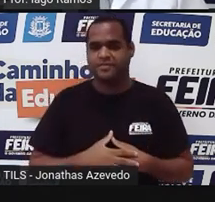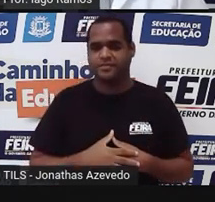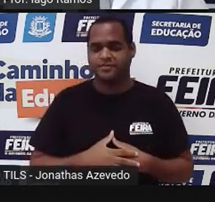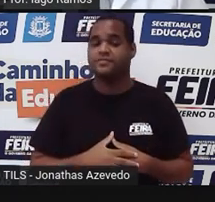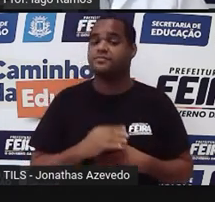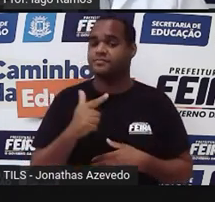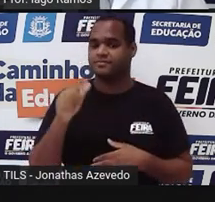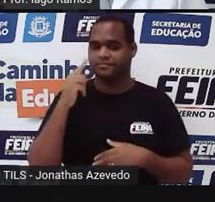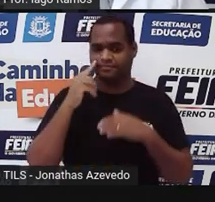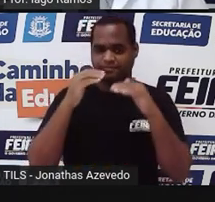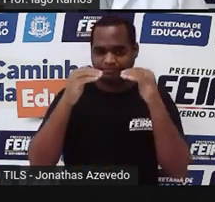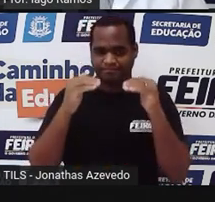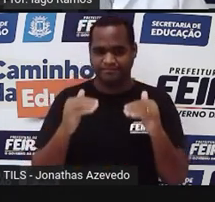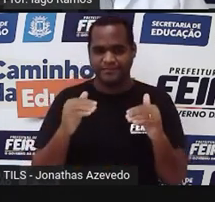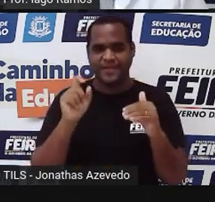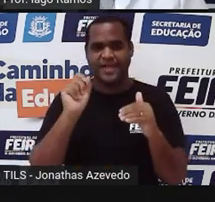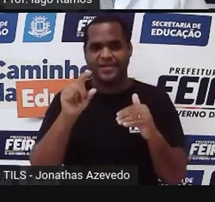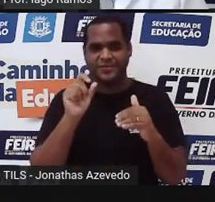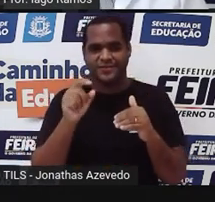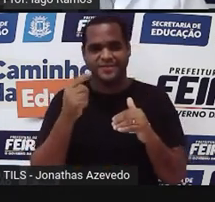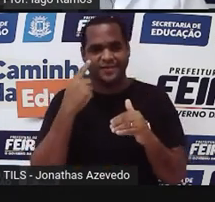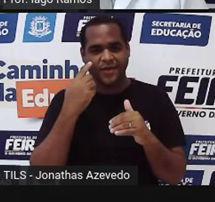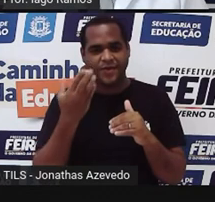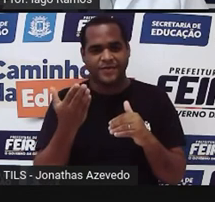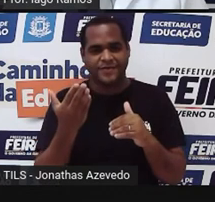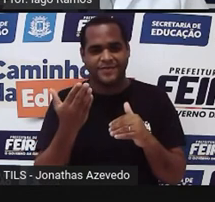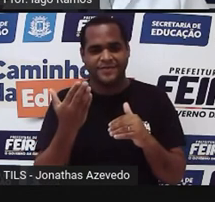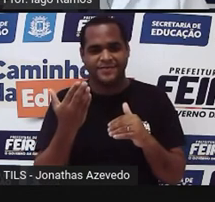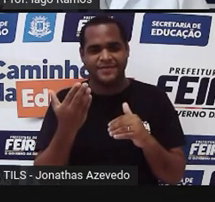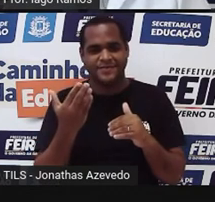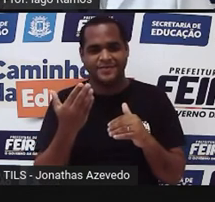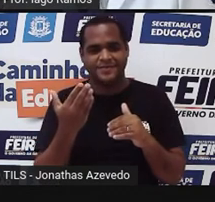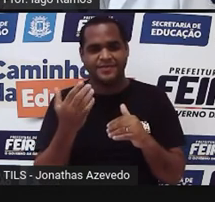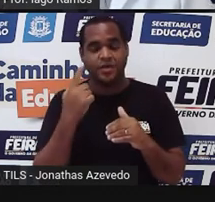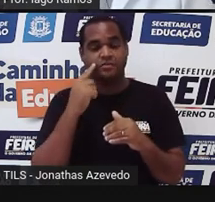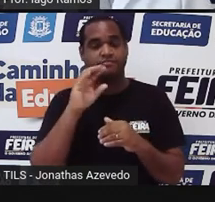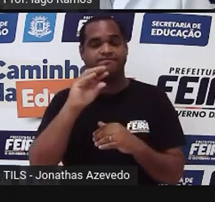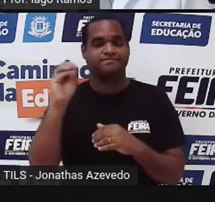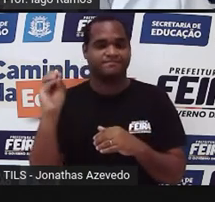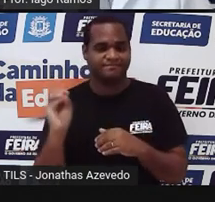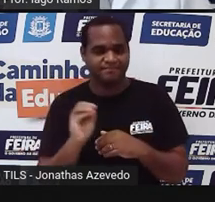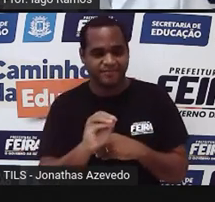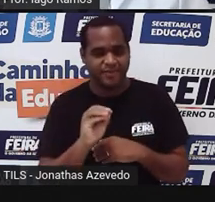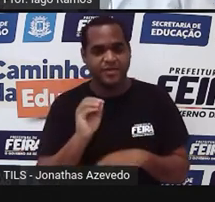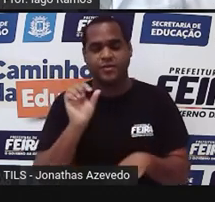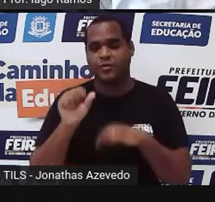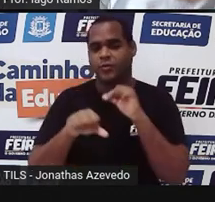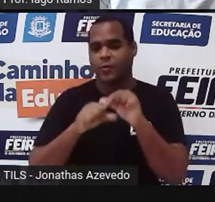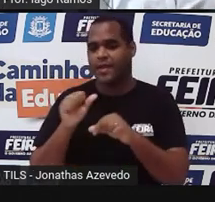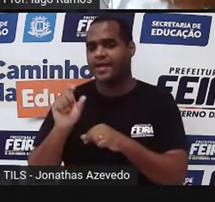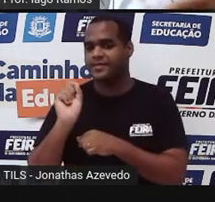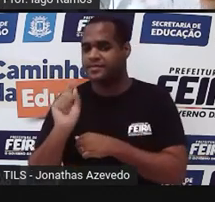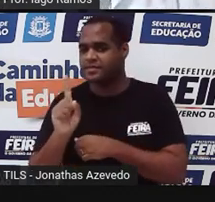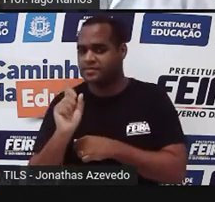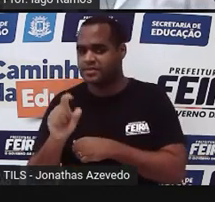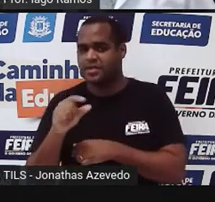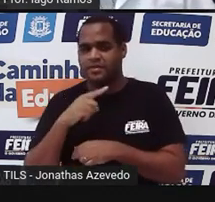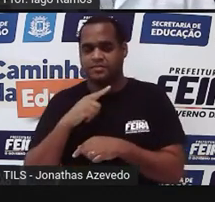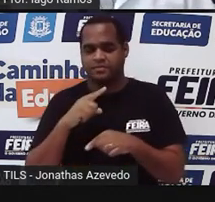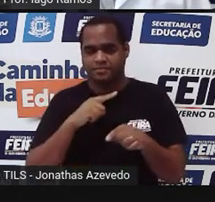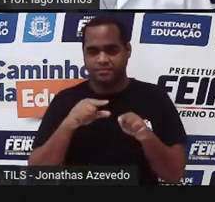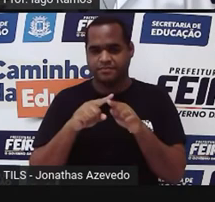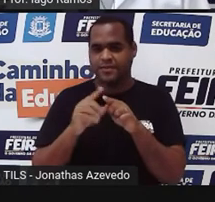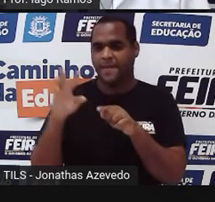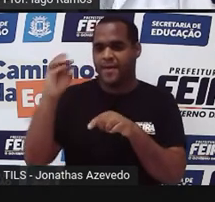puxar também ali a parte azul. Você vai entender. Olha só que bacana. Trazendo aqui a parte azul. e vou colocar em cima do